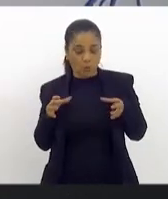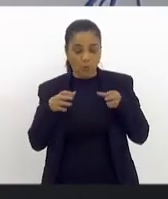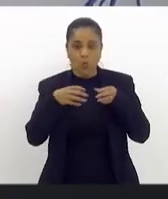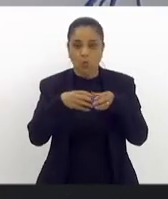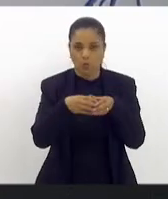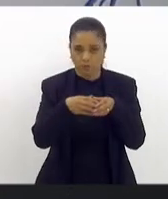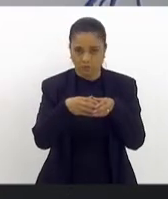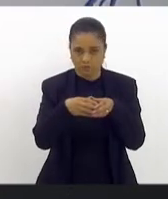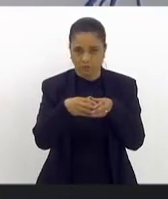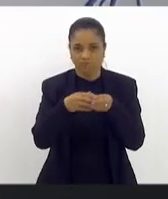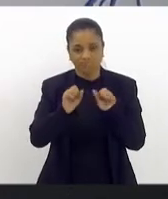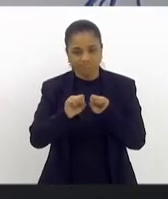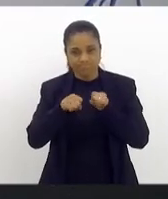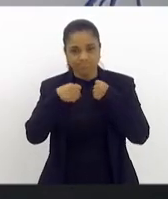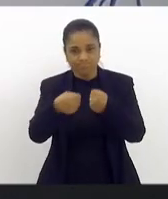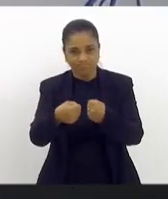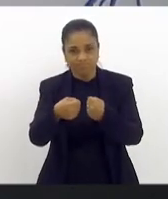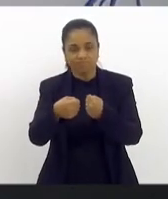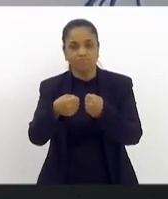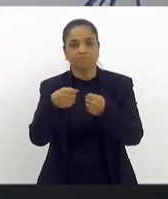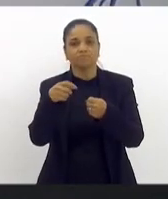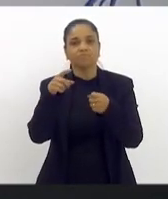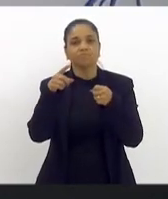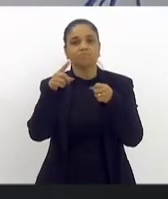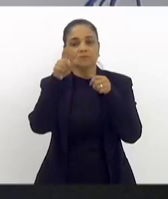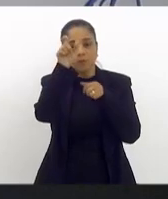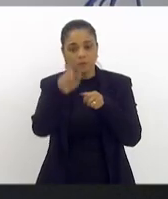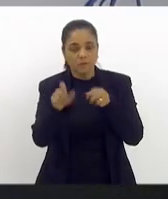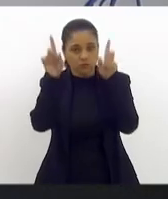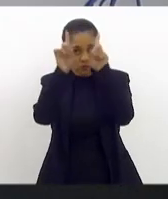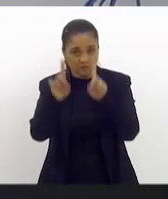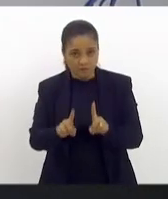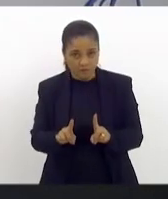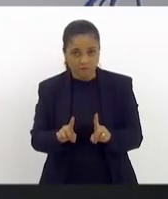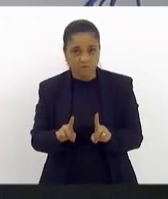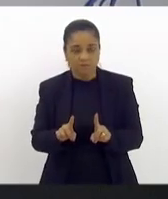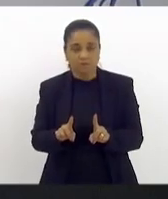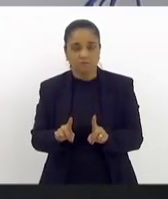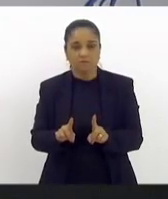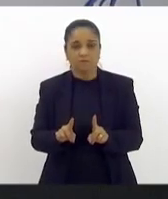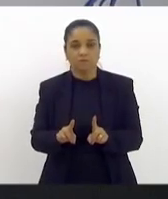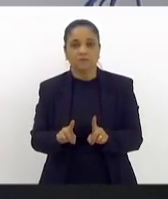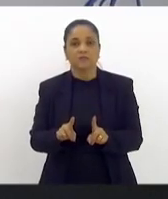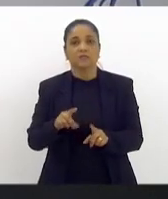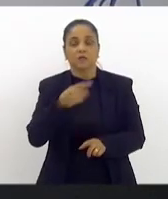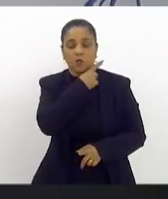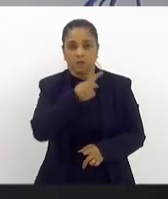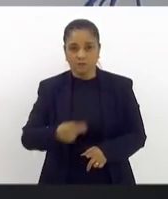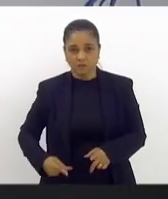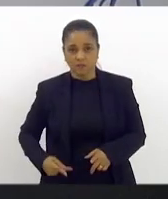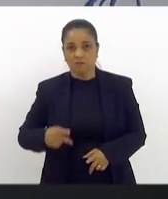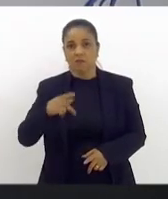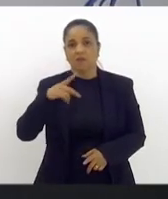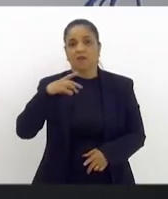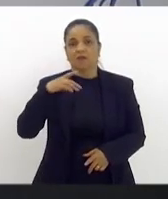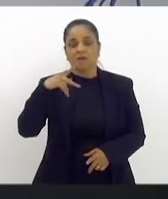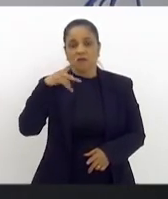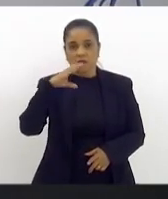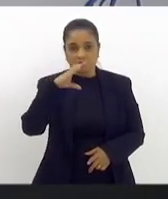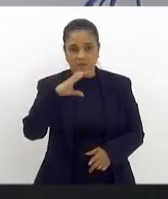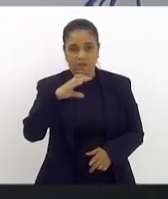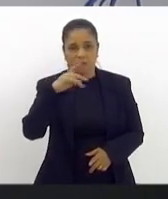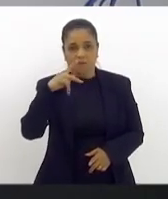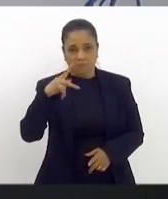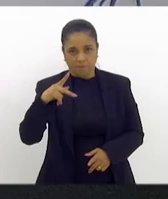de Defesa das Pessoas com Deficiência, sou presidente da CDPD Araruama, que eu moro lá,